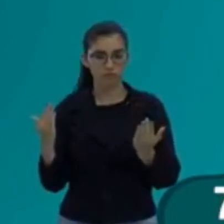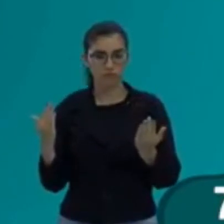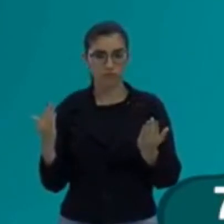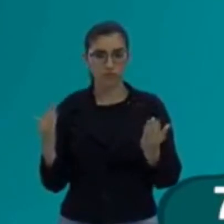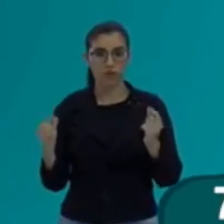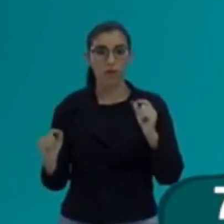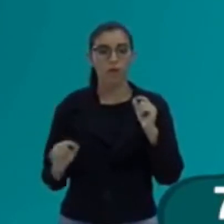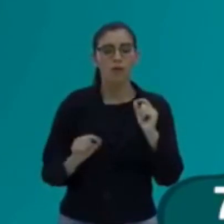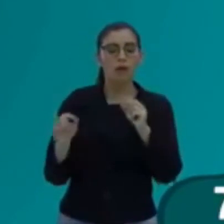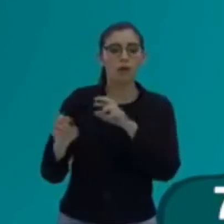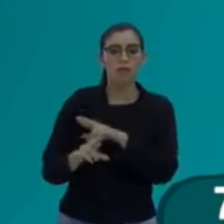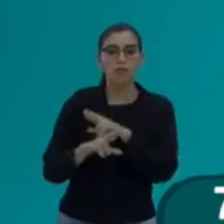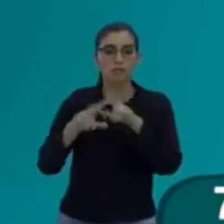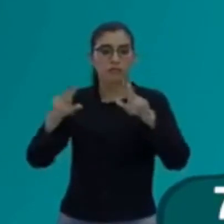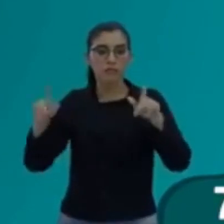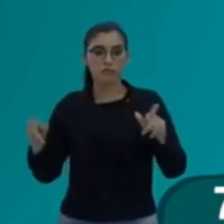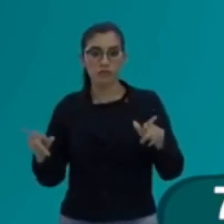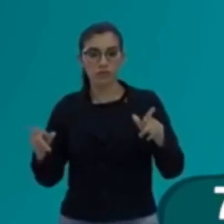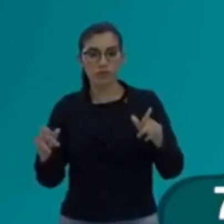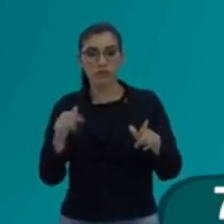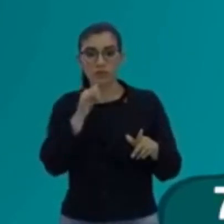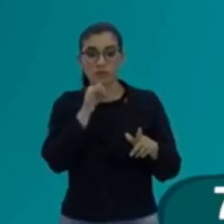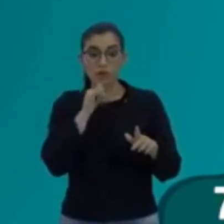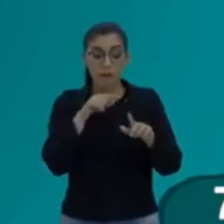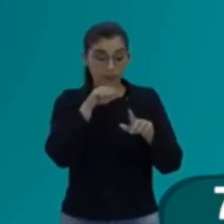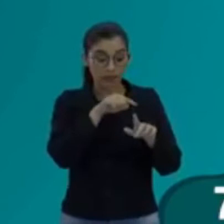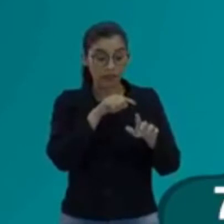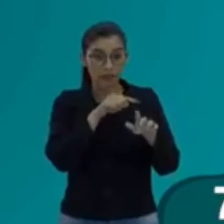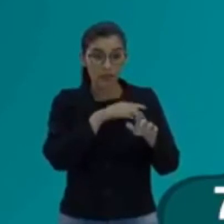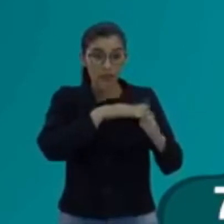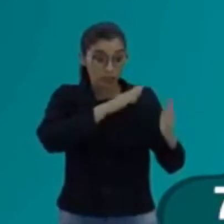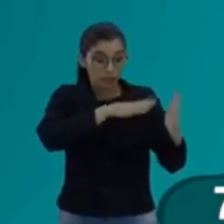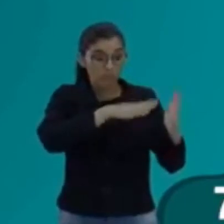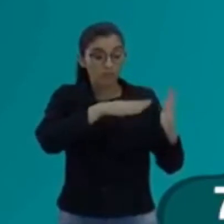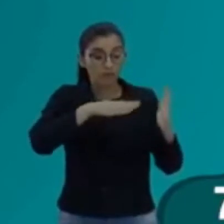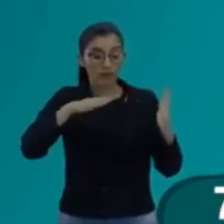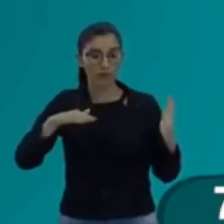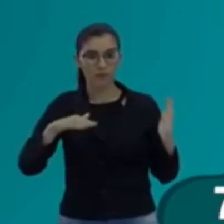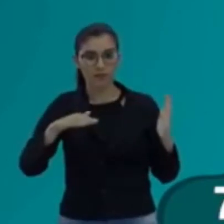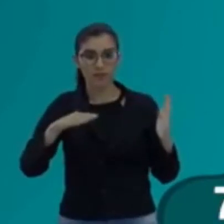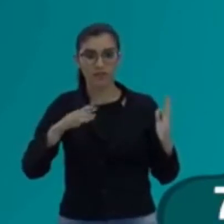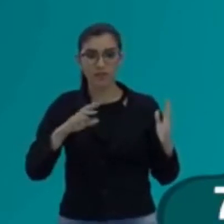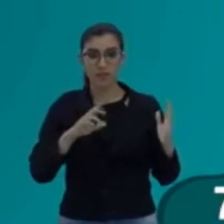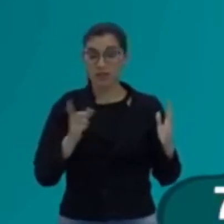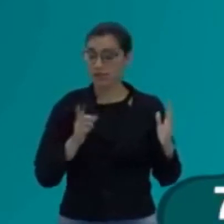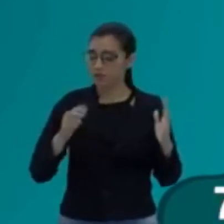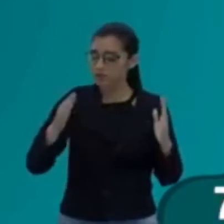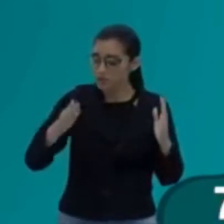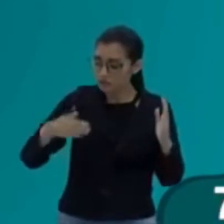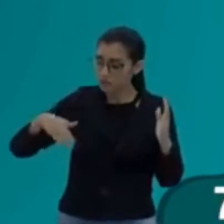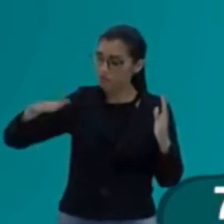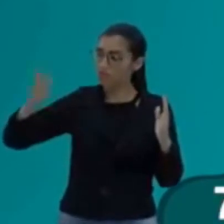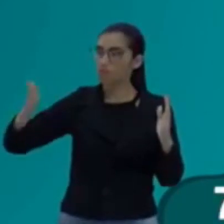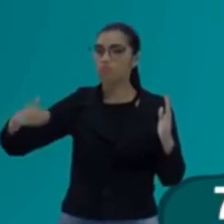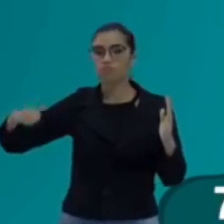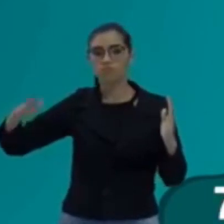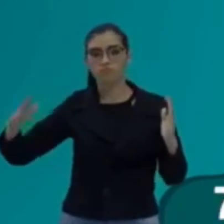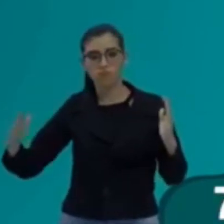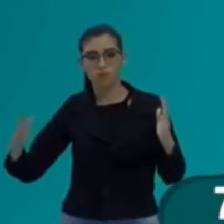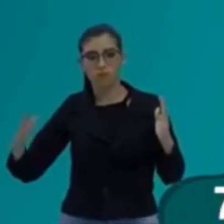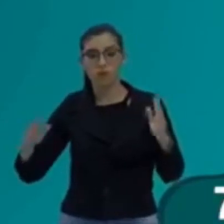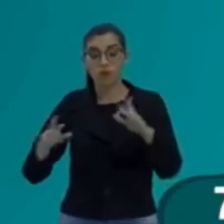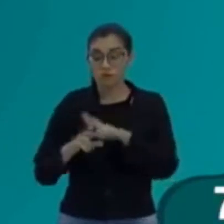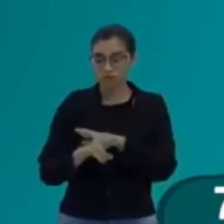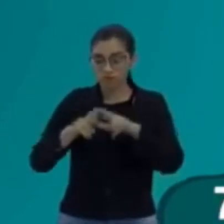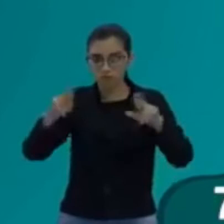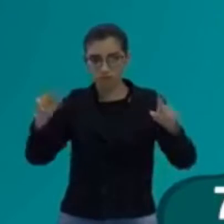veja que essa daqui, ela vibra mais ainda do que essa segunda aqui. A de número 1 vibra mais do